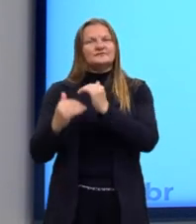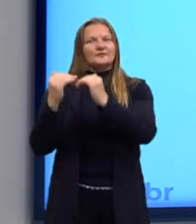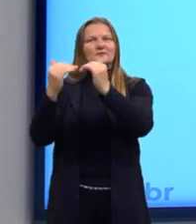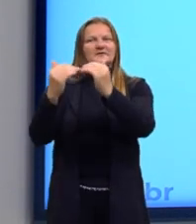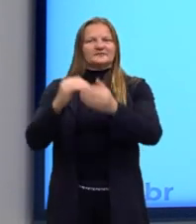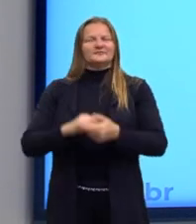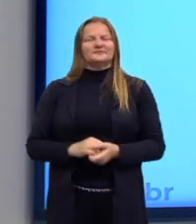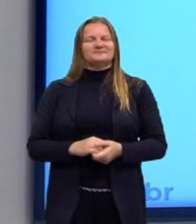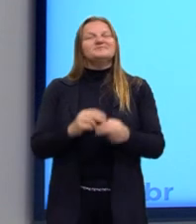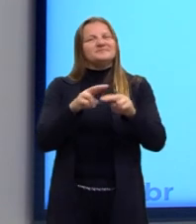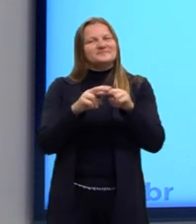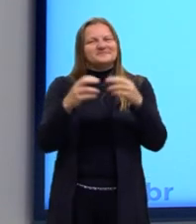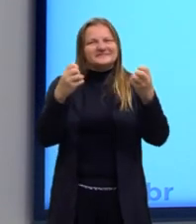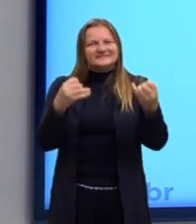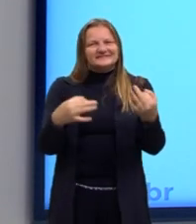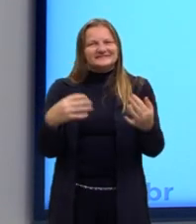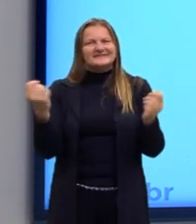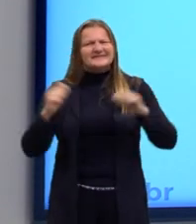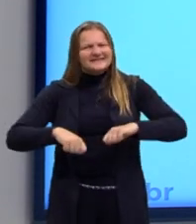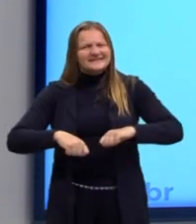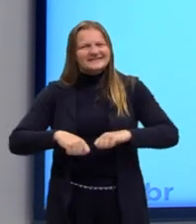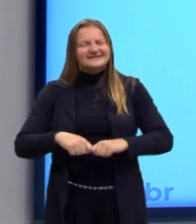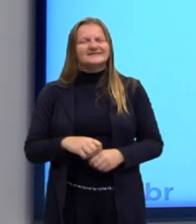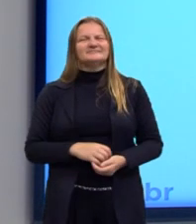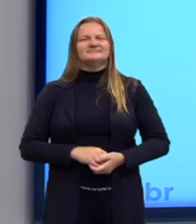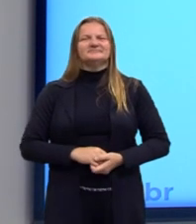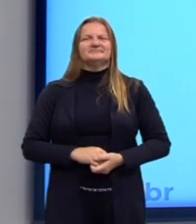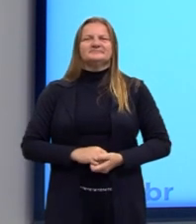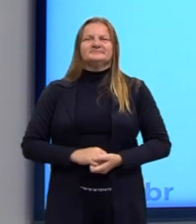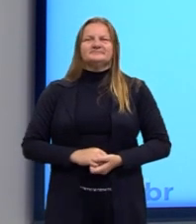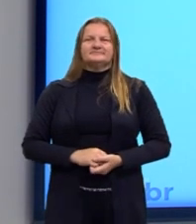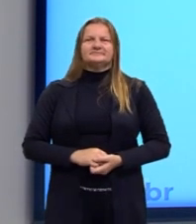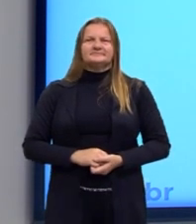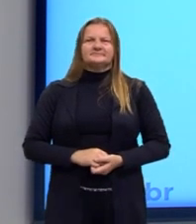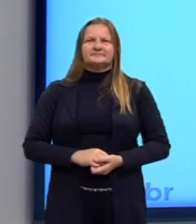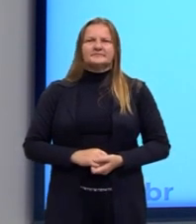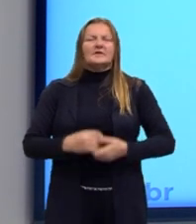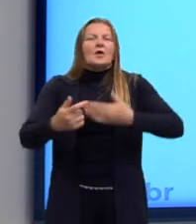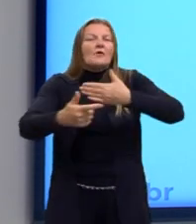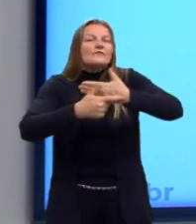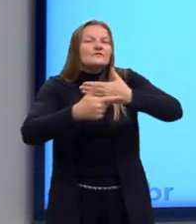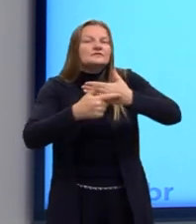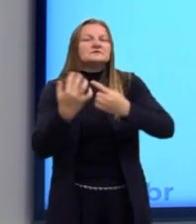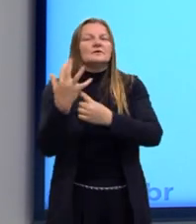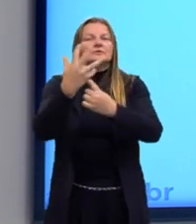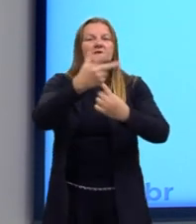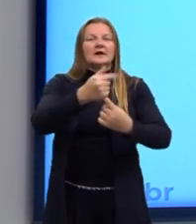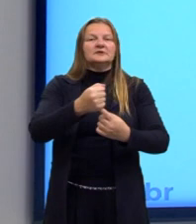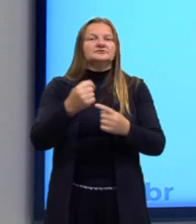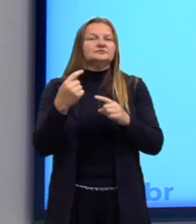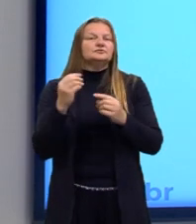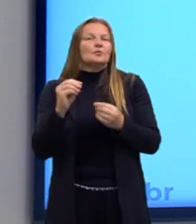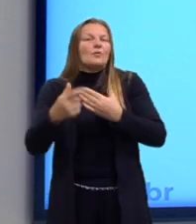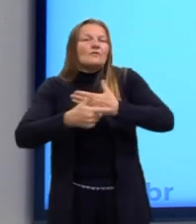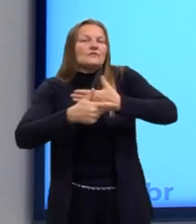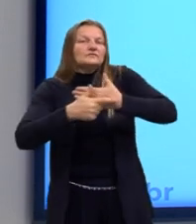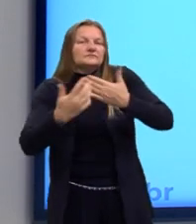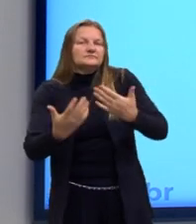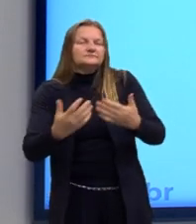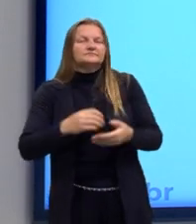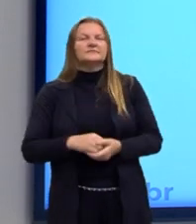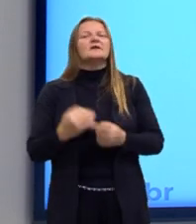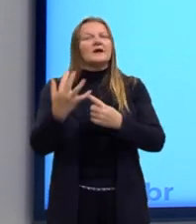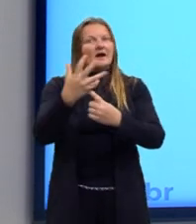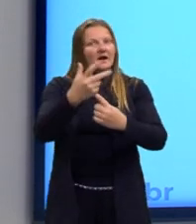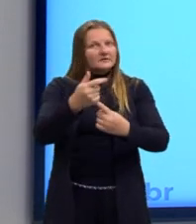essa nossa capacidade de ter outros entendimentos. Qual é a função da arte? Então, olha só, a arte